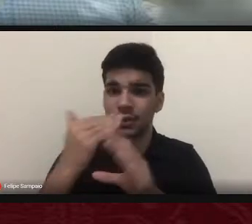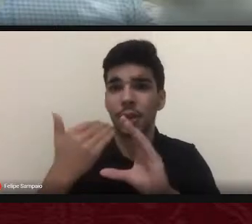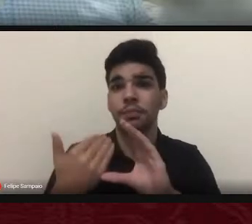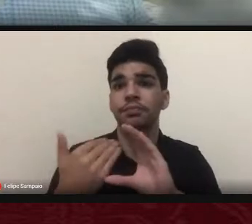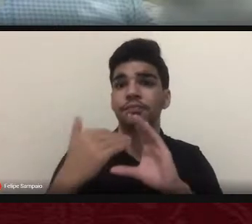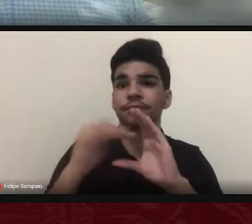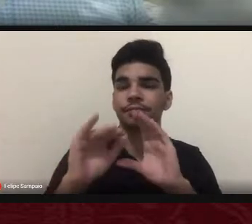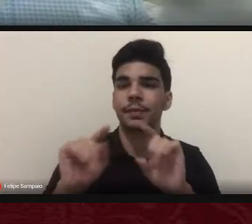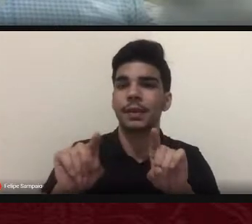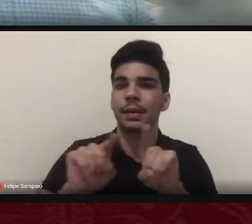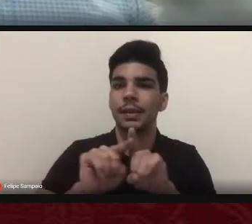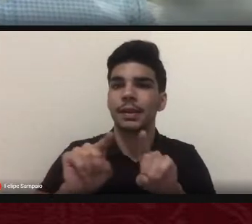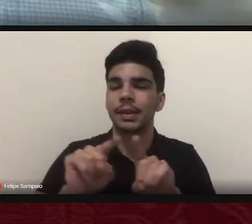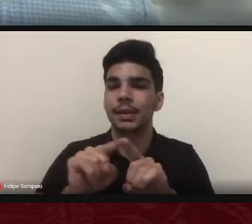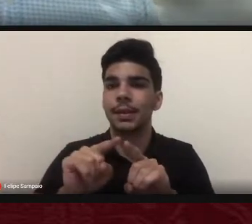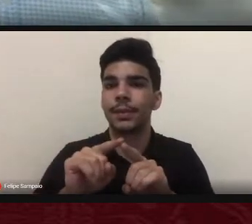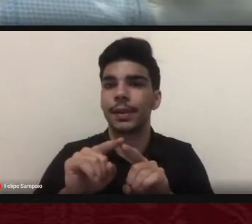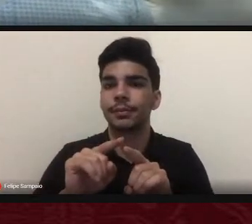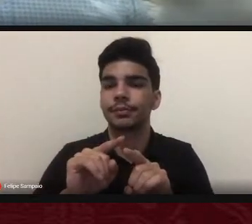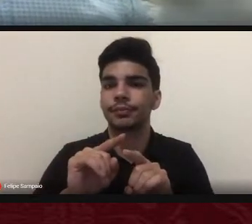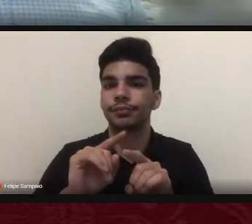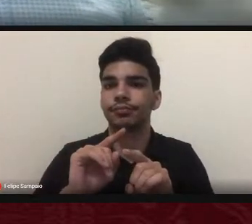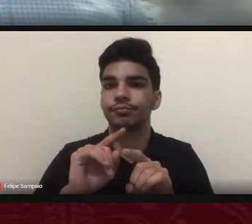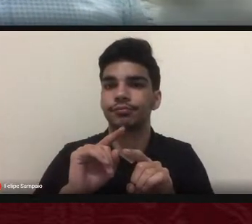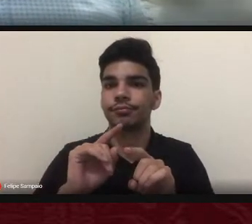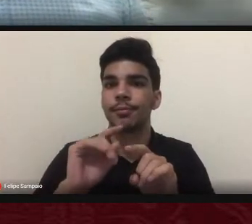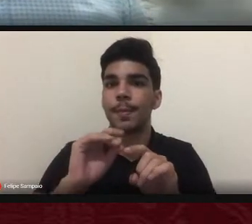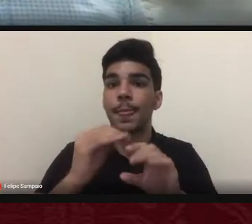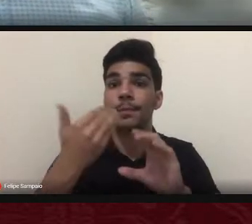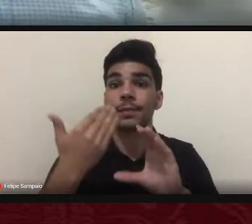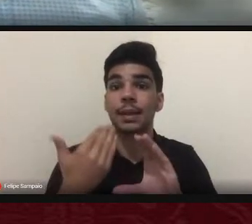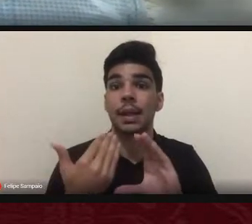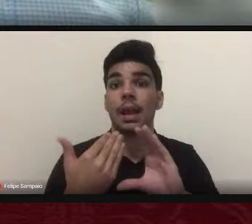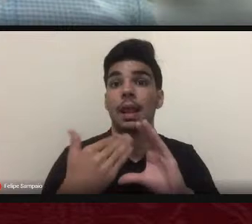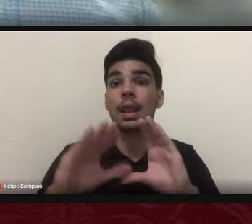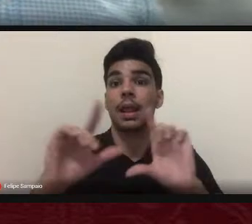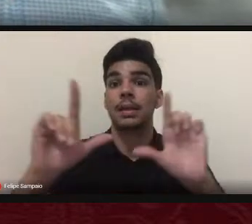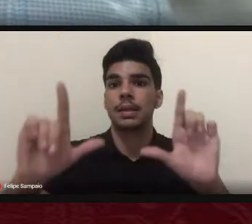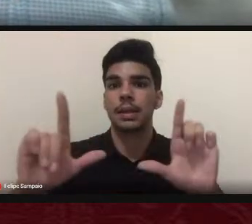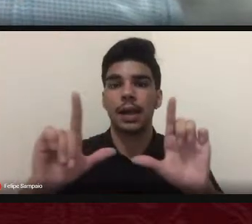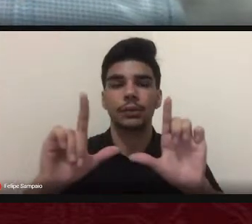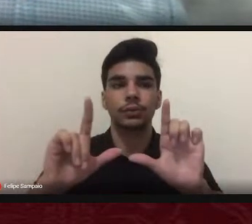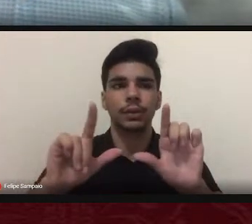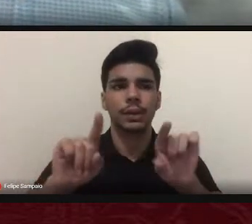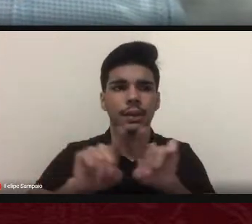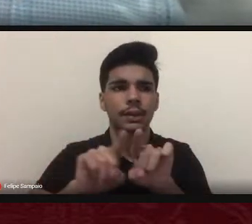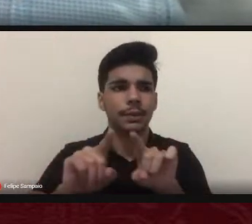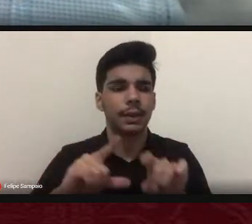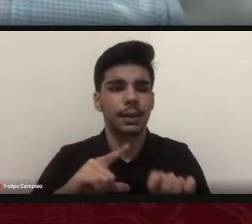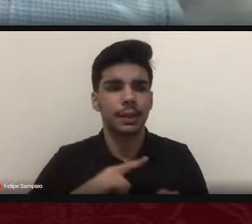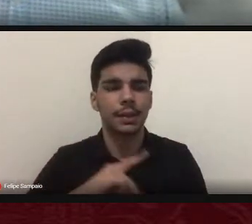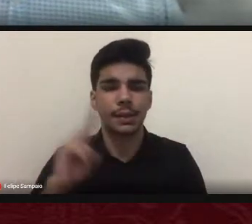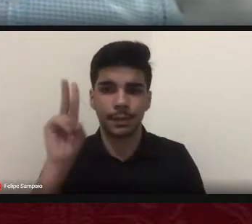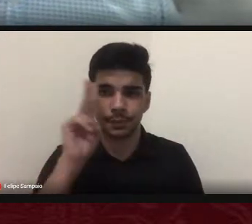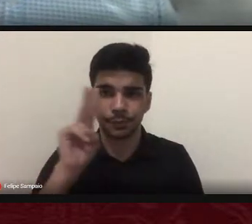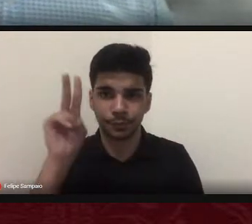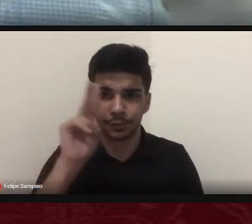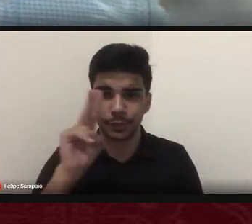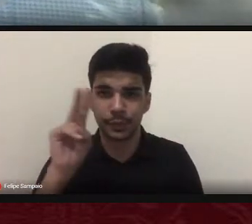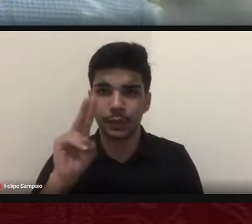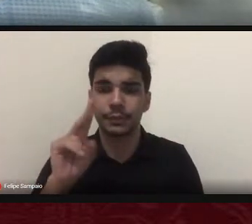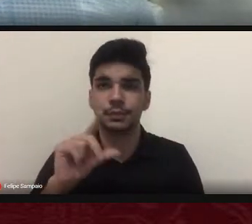lançados neste ato sempre lembrando que nós temos o canal da editora no YouTube alguns desses